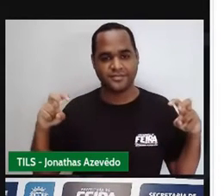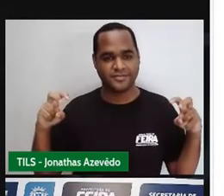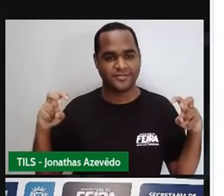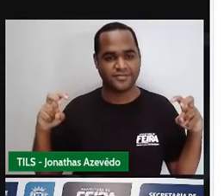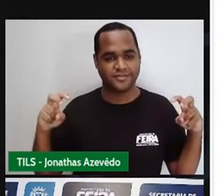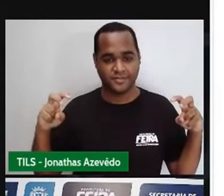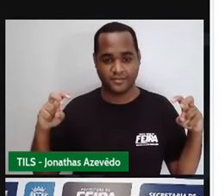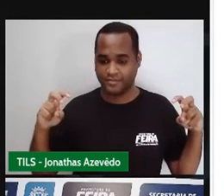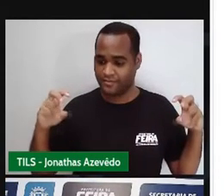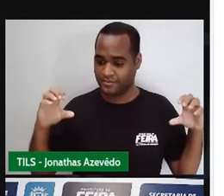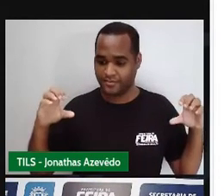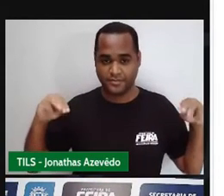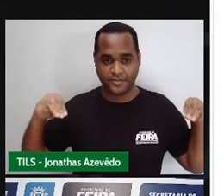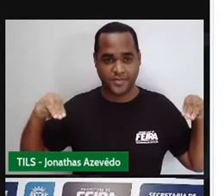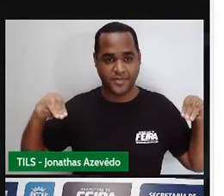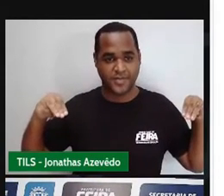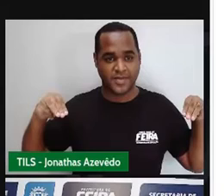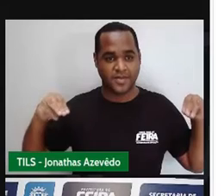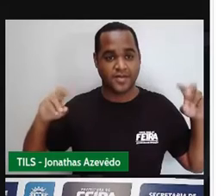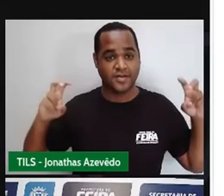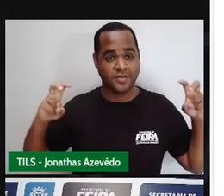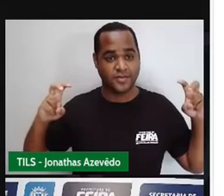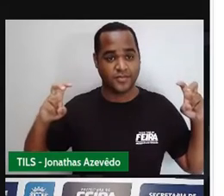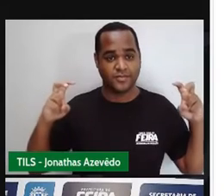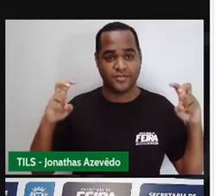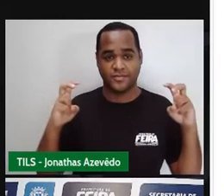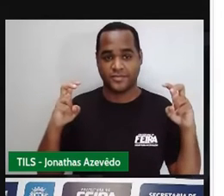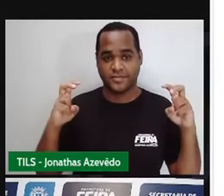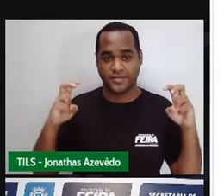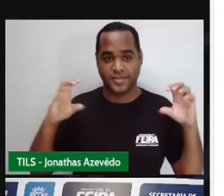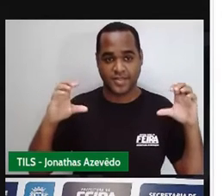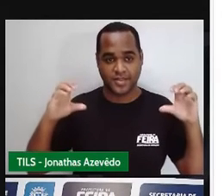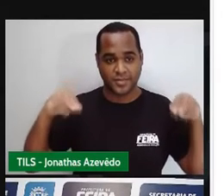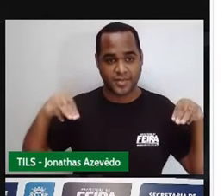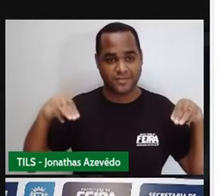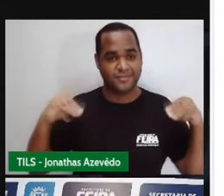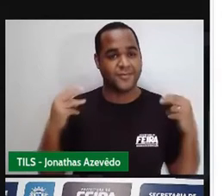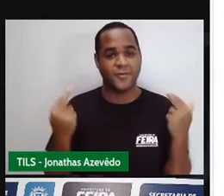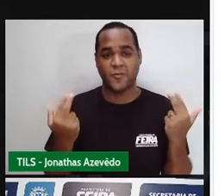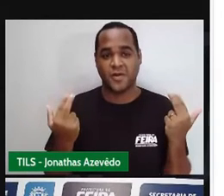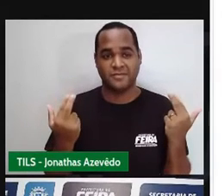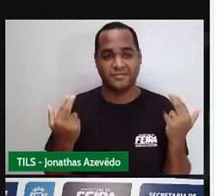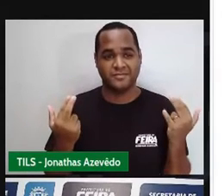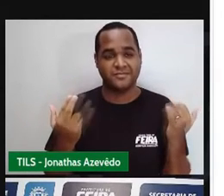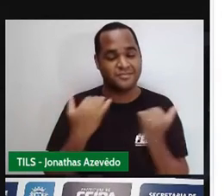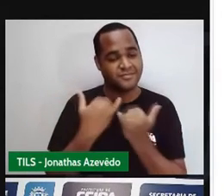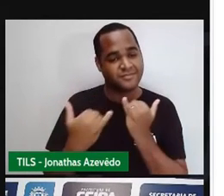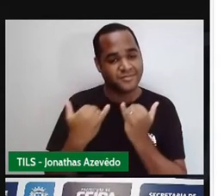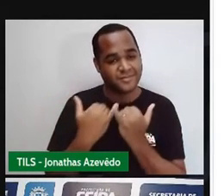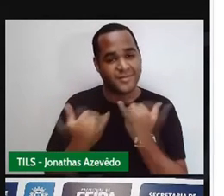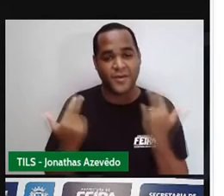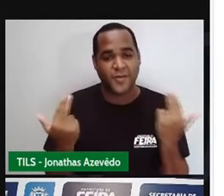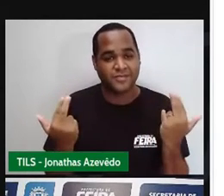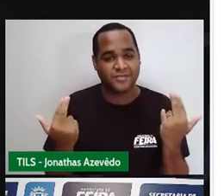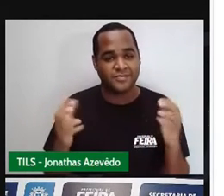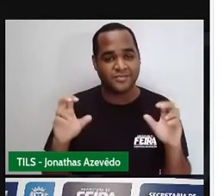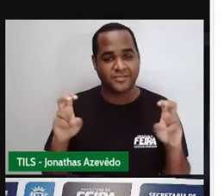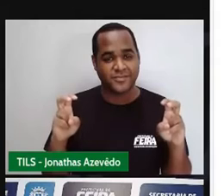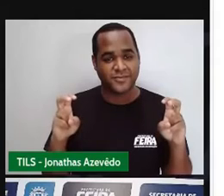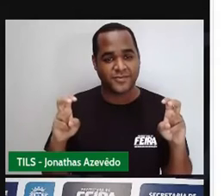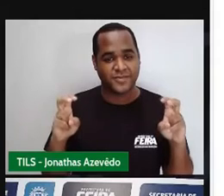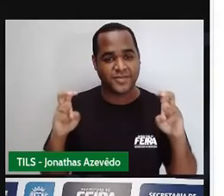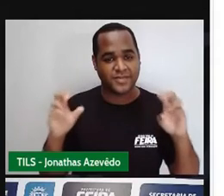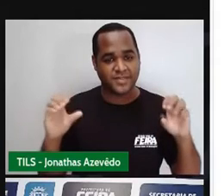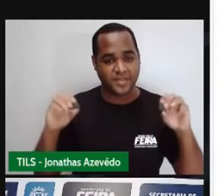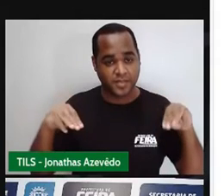tem a mesma medida, tem o mesmo tamanho. Então, tanto de um lado quanto de outro, aí eu estou